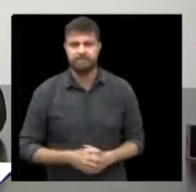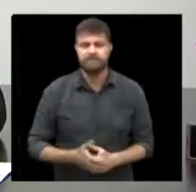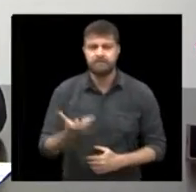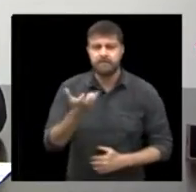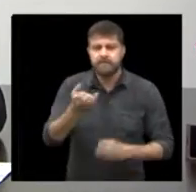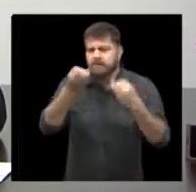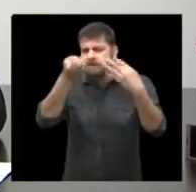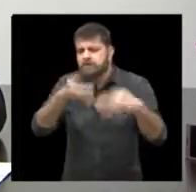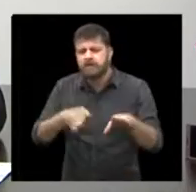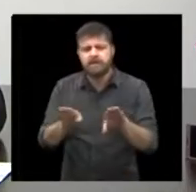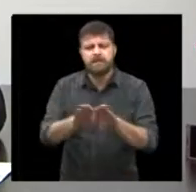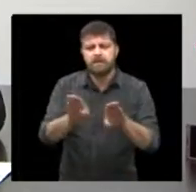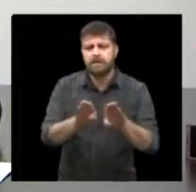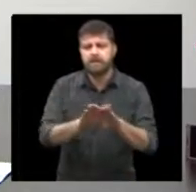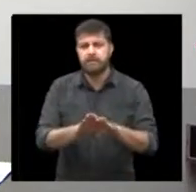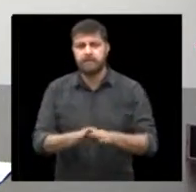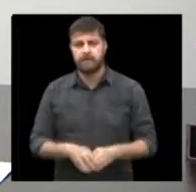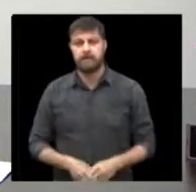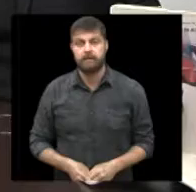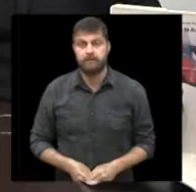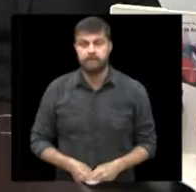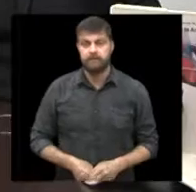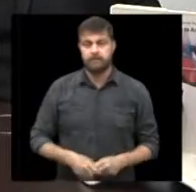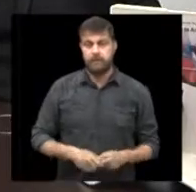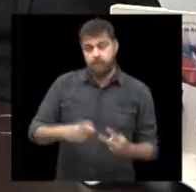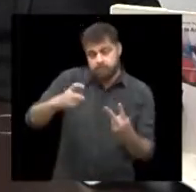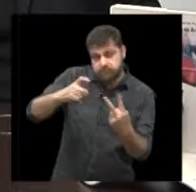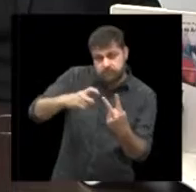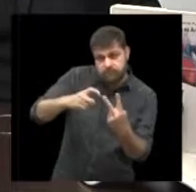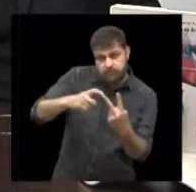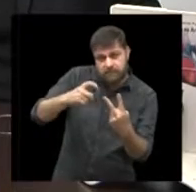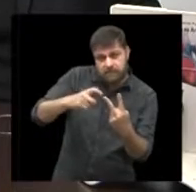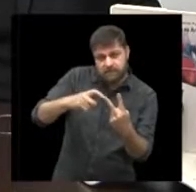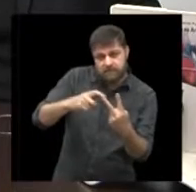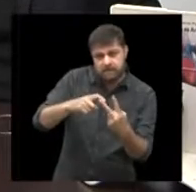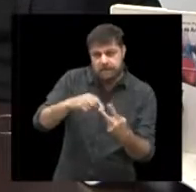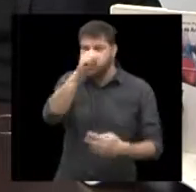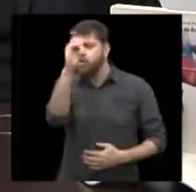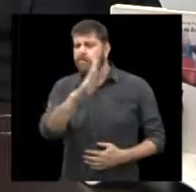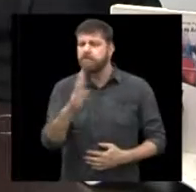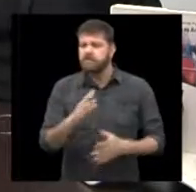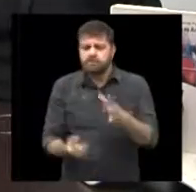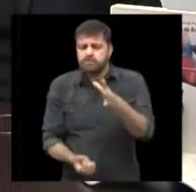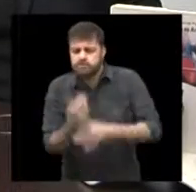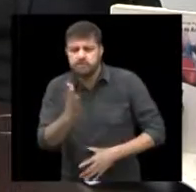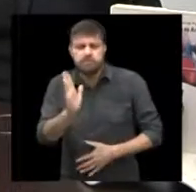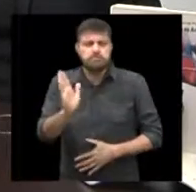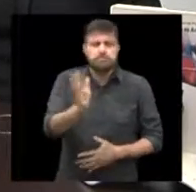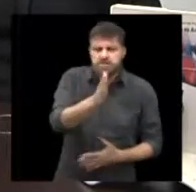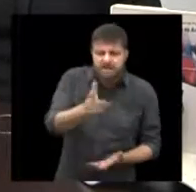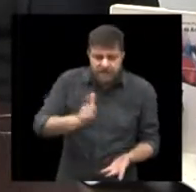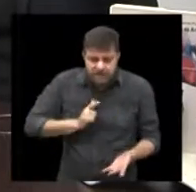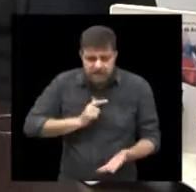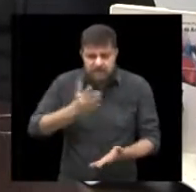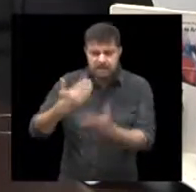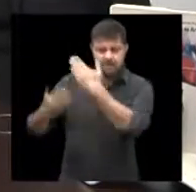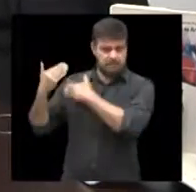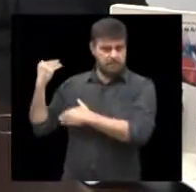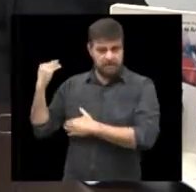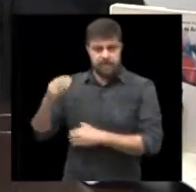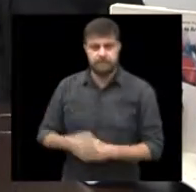falasse um pouco ainda sobre o médico vete surgiu aqui no Brasil ou já existe também?